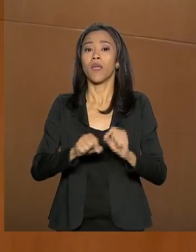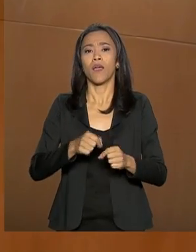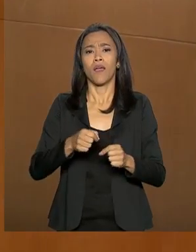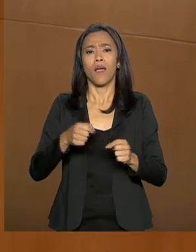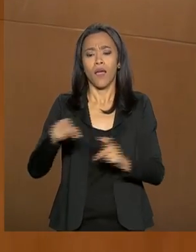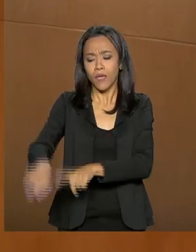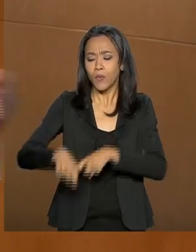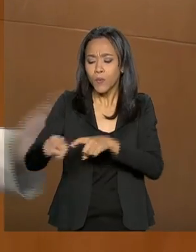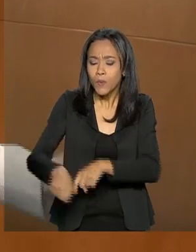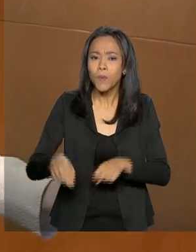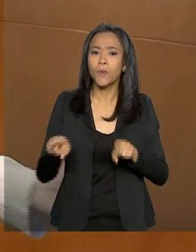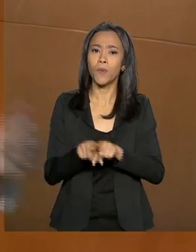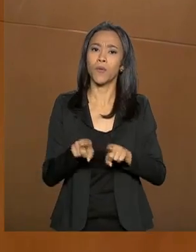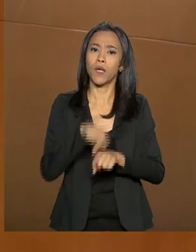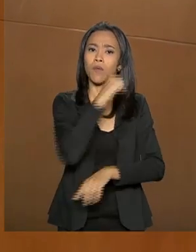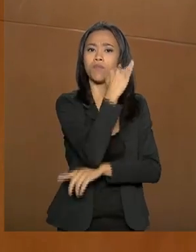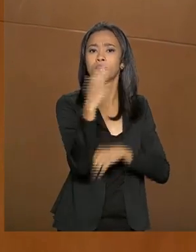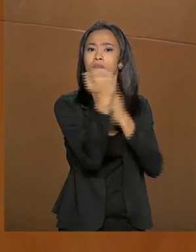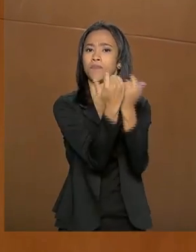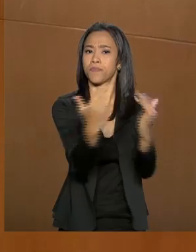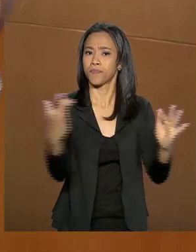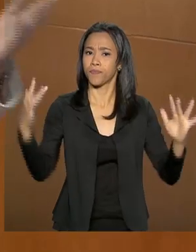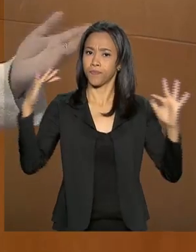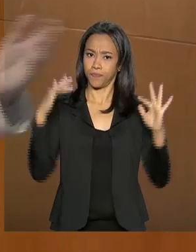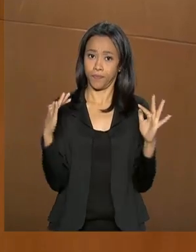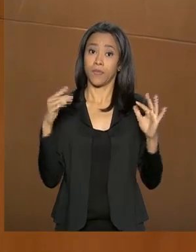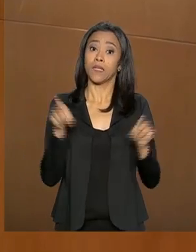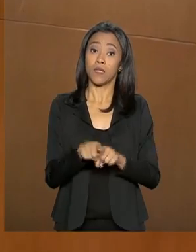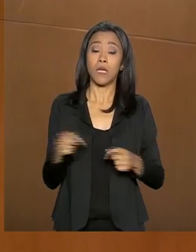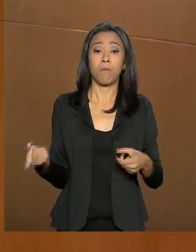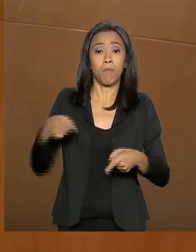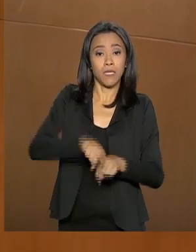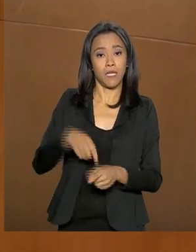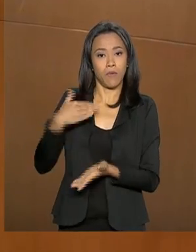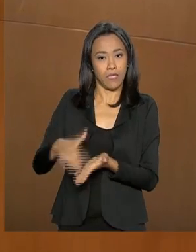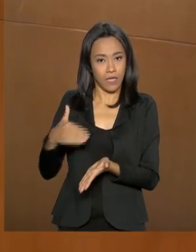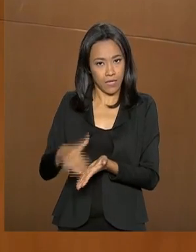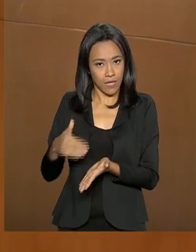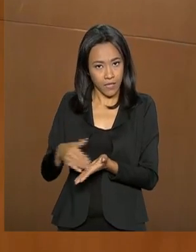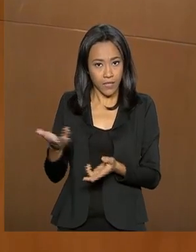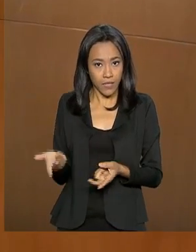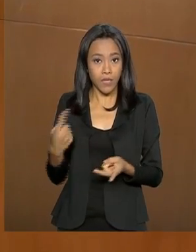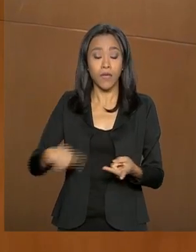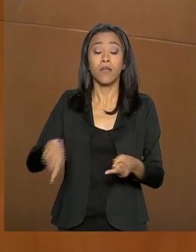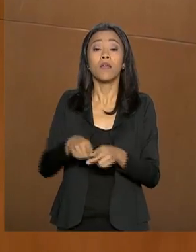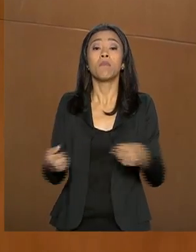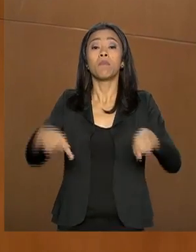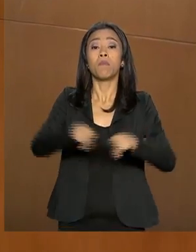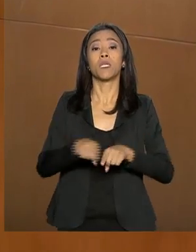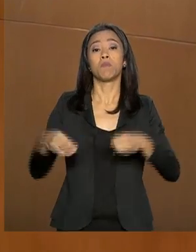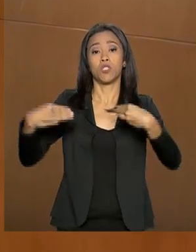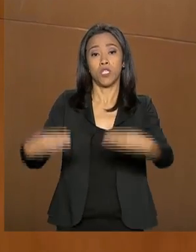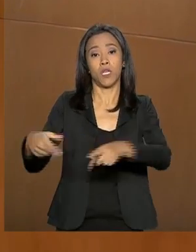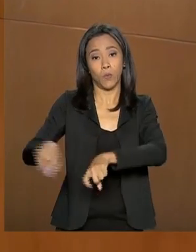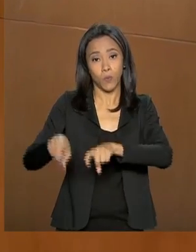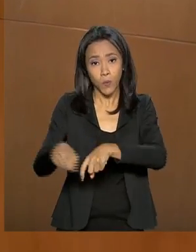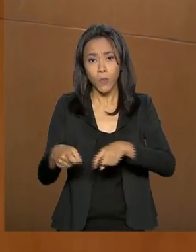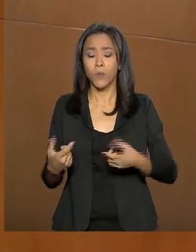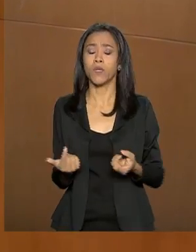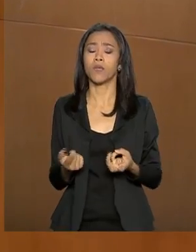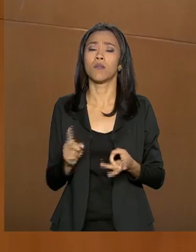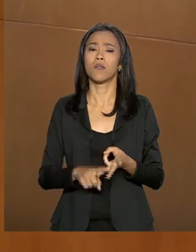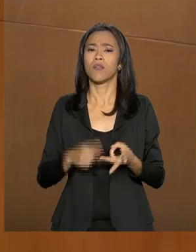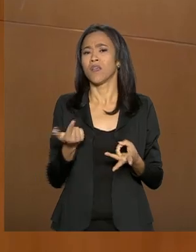ambiente, através do Sistema Florestal Brasileiro, da Secretaria de Inovação, do Ministério da Agricultura, de todas